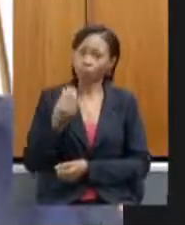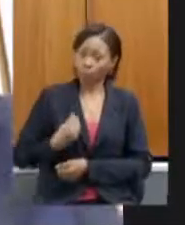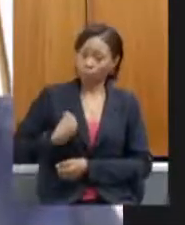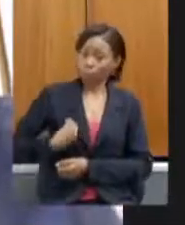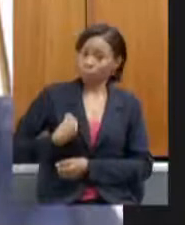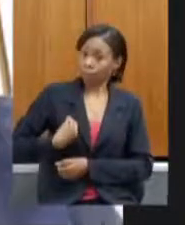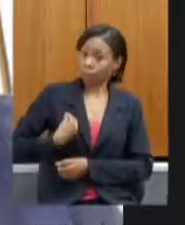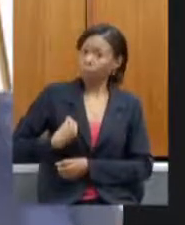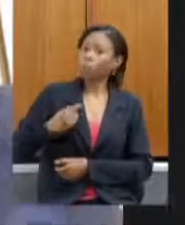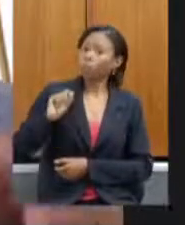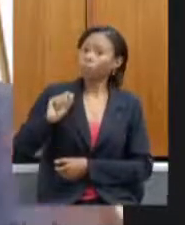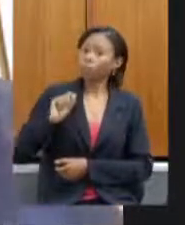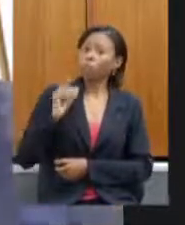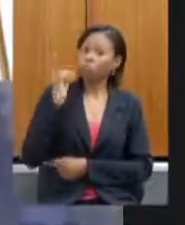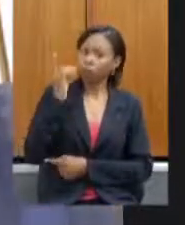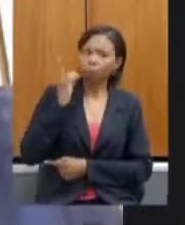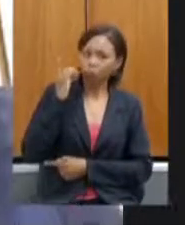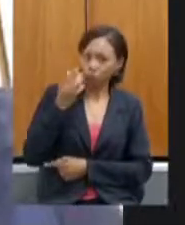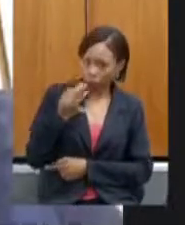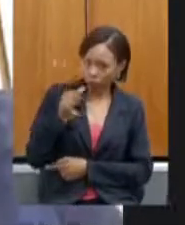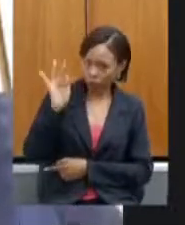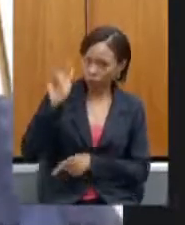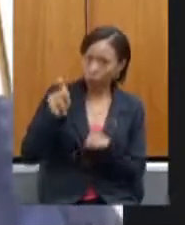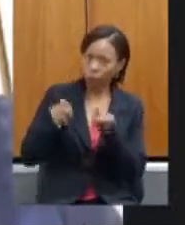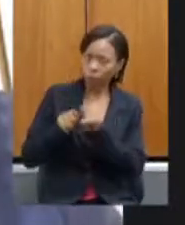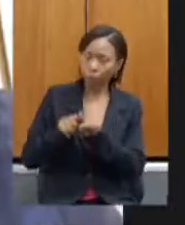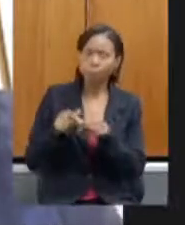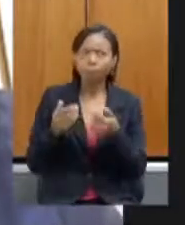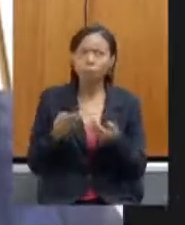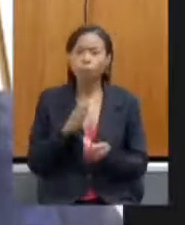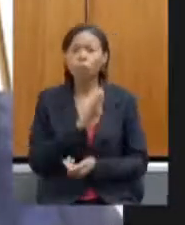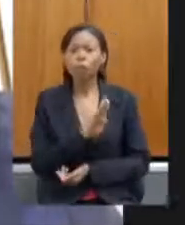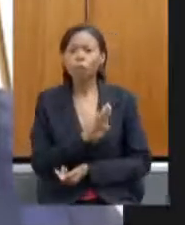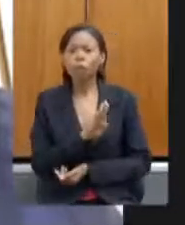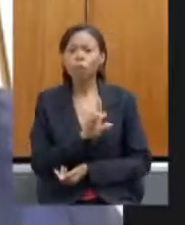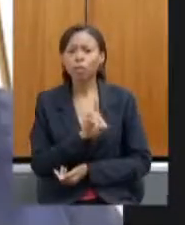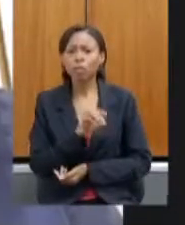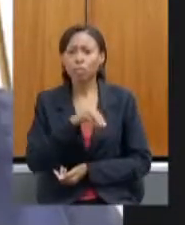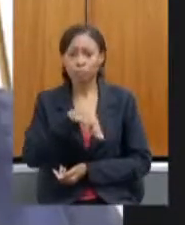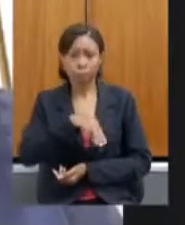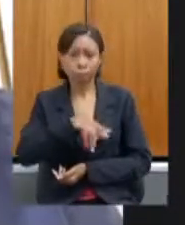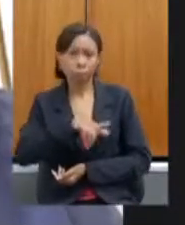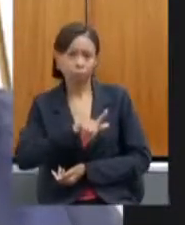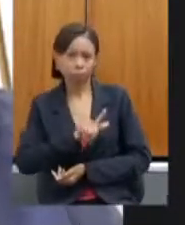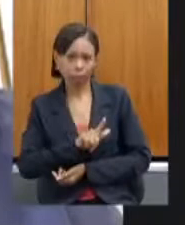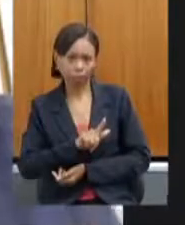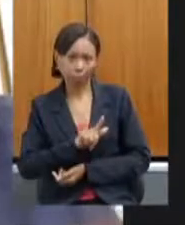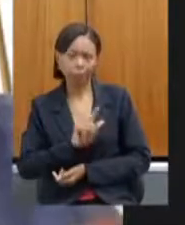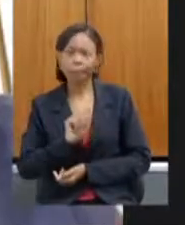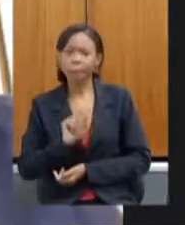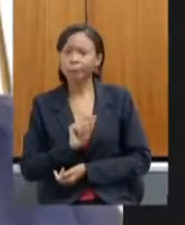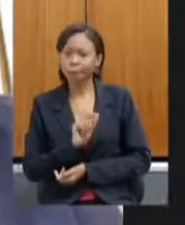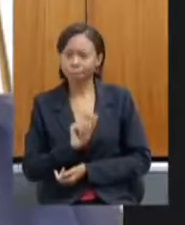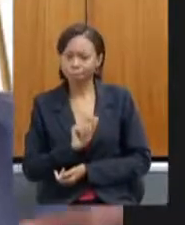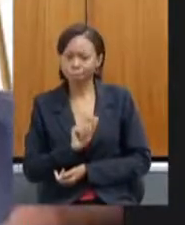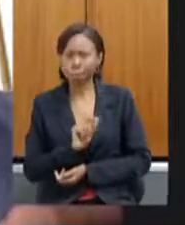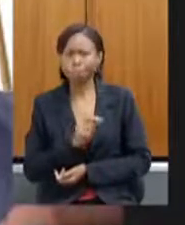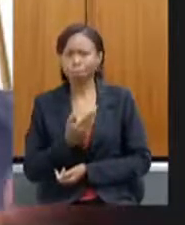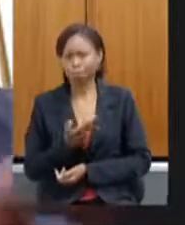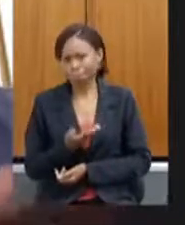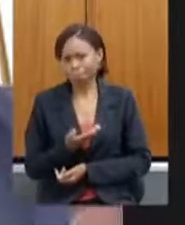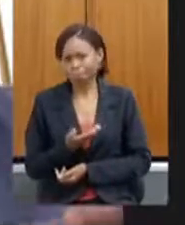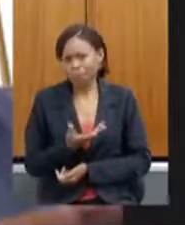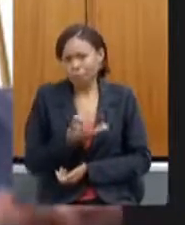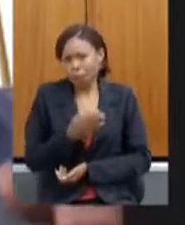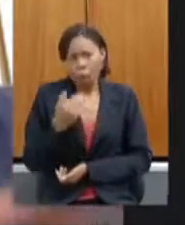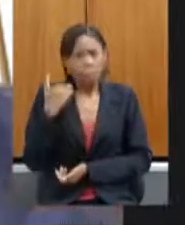deputados federais e com relação ao BDMG senhora secretária o BDMG é um órgão